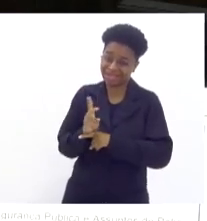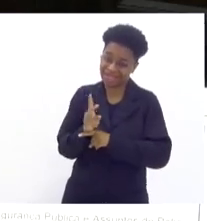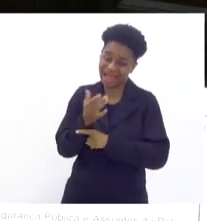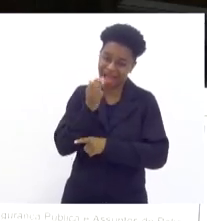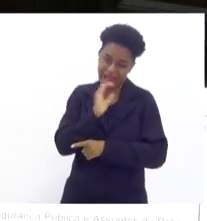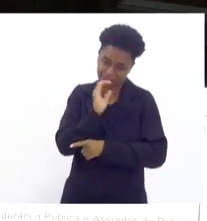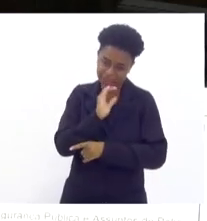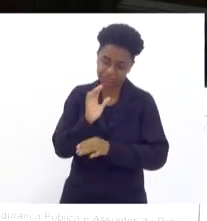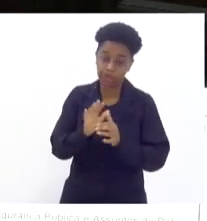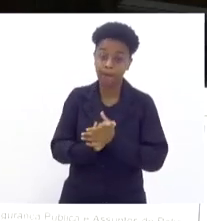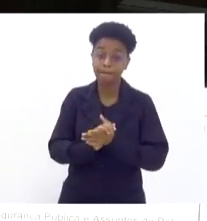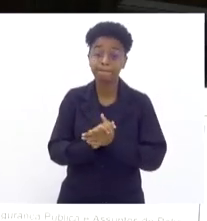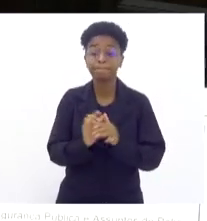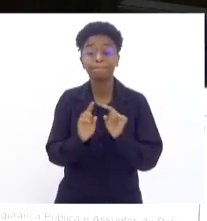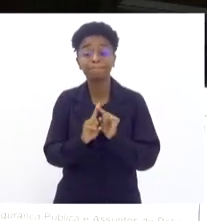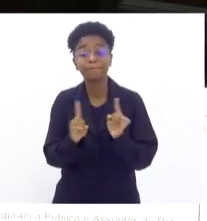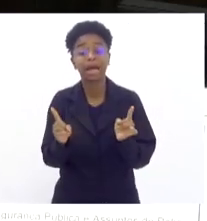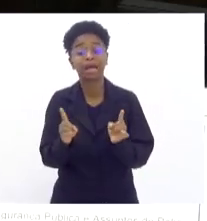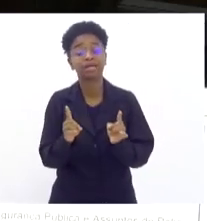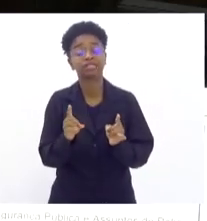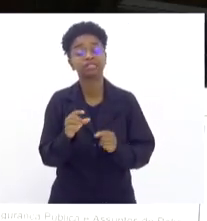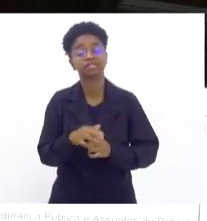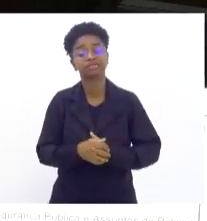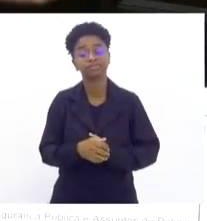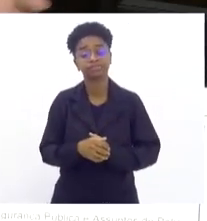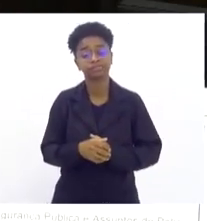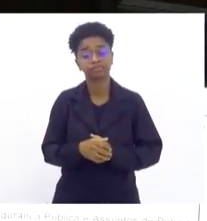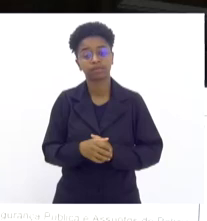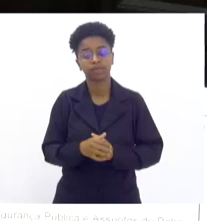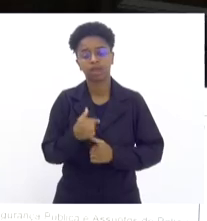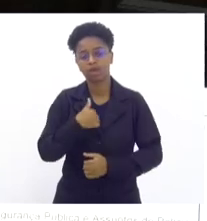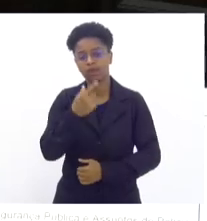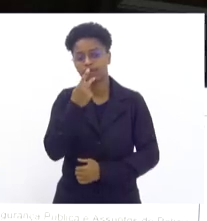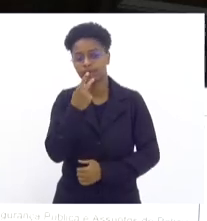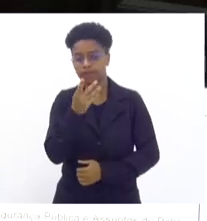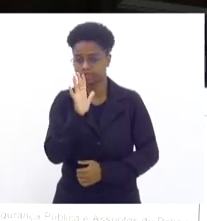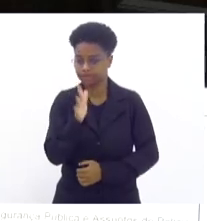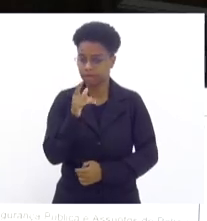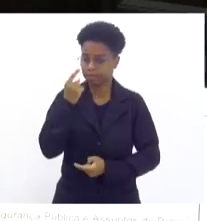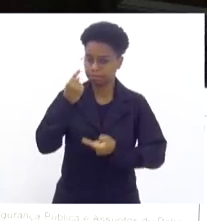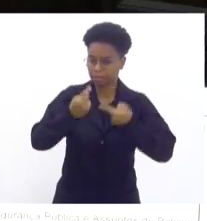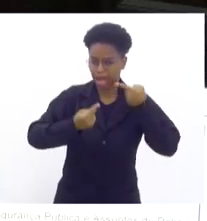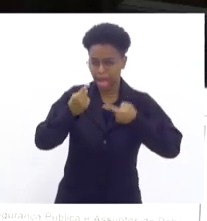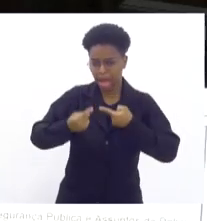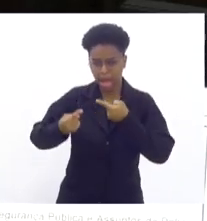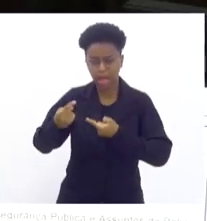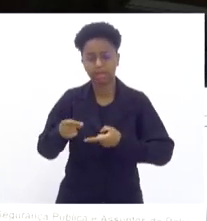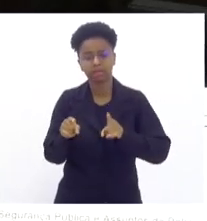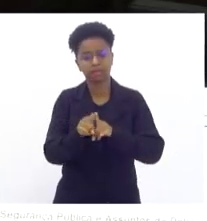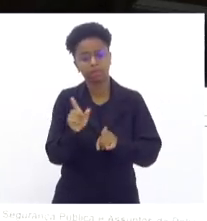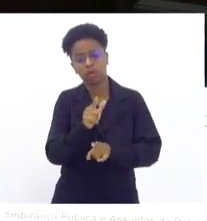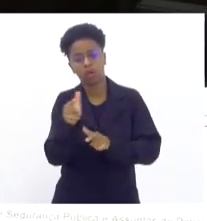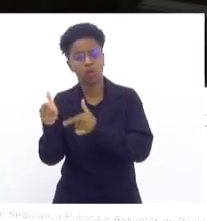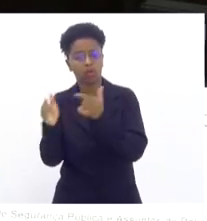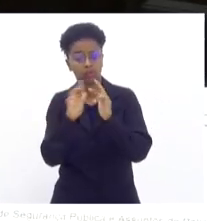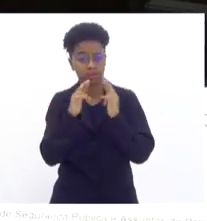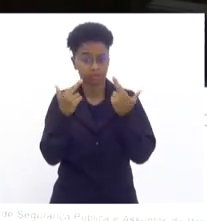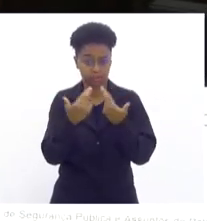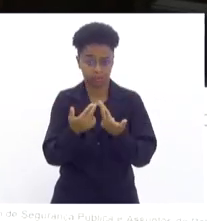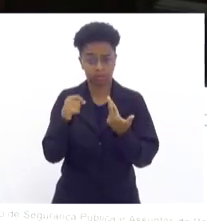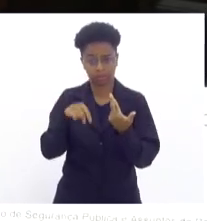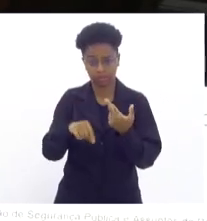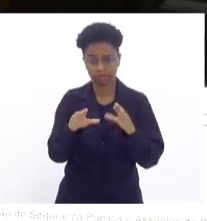mas eu vou me atrever a dizer que já foi aqui discussão e outras reuniões dessa comissão,